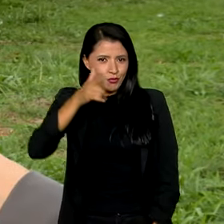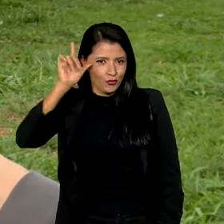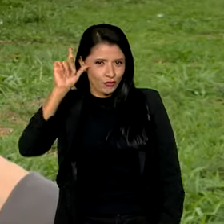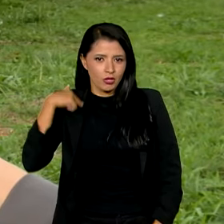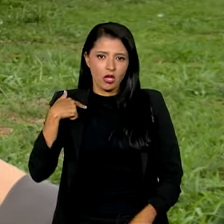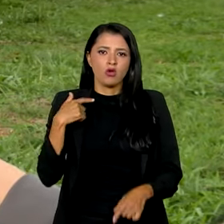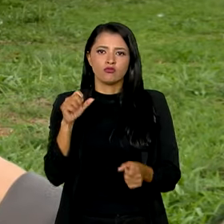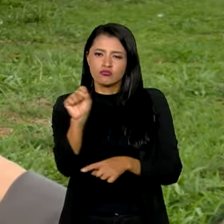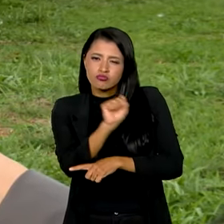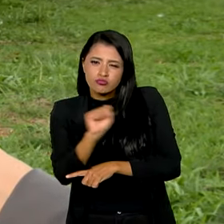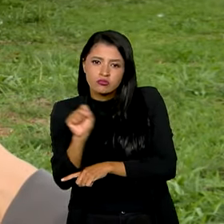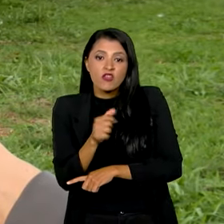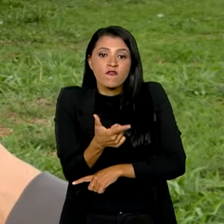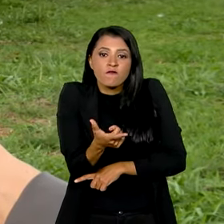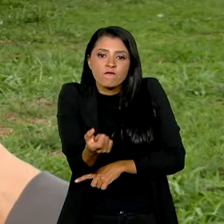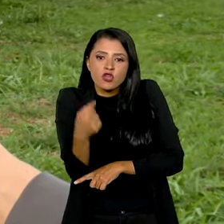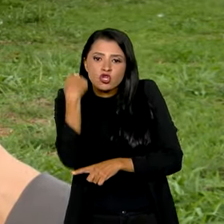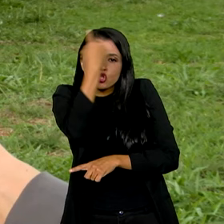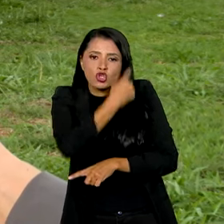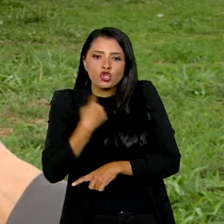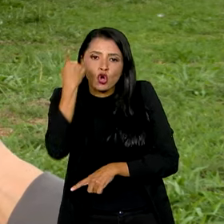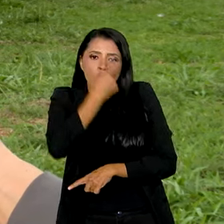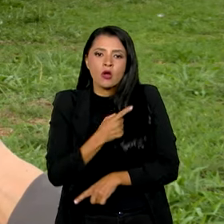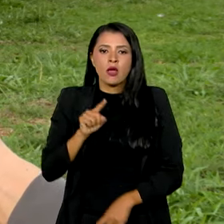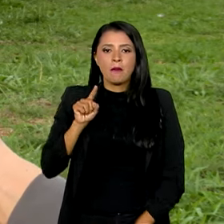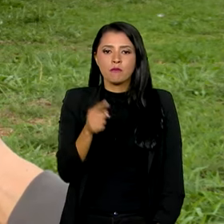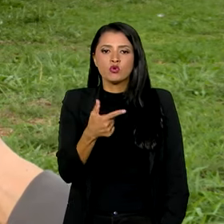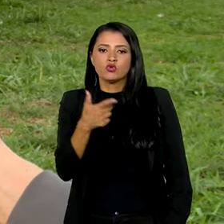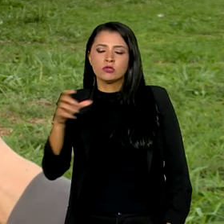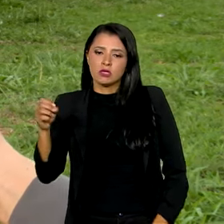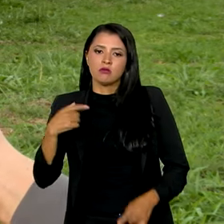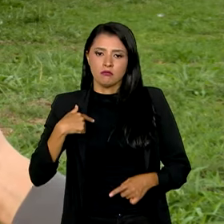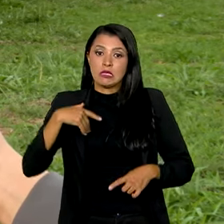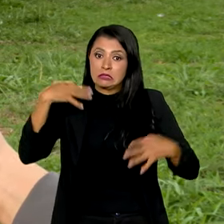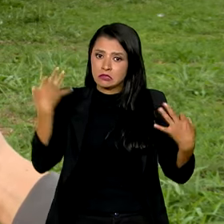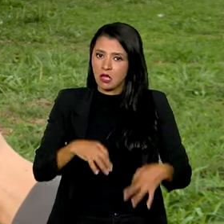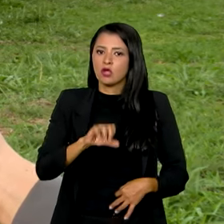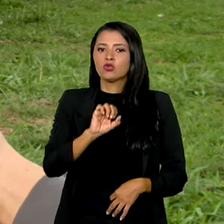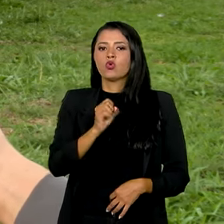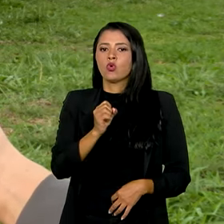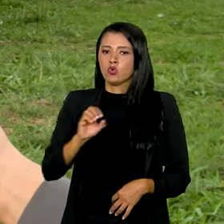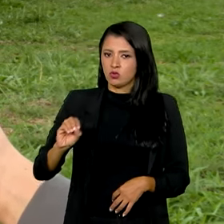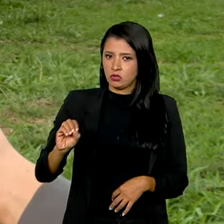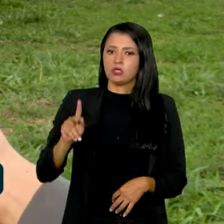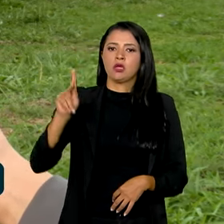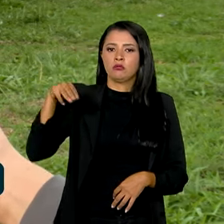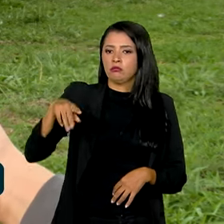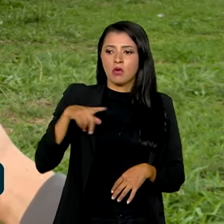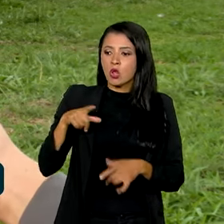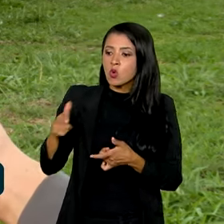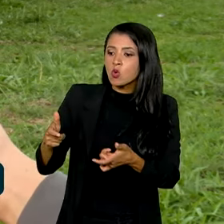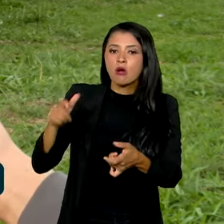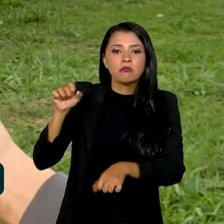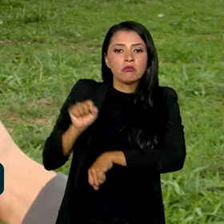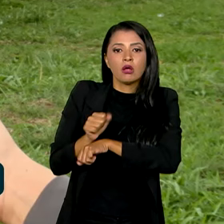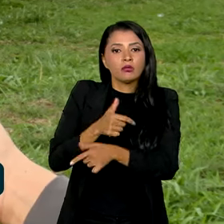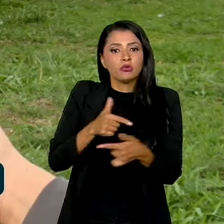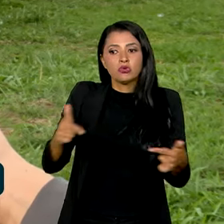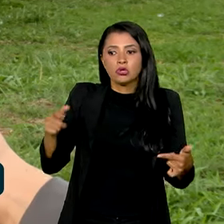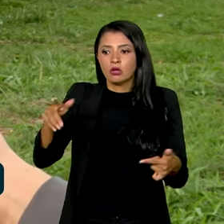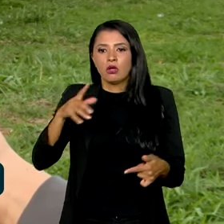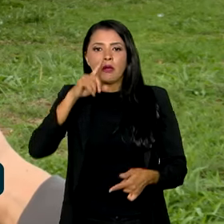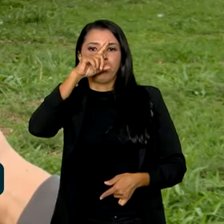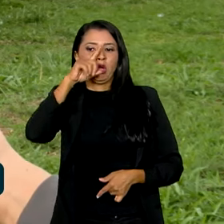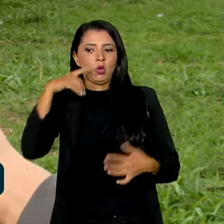por 20 horas, 1.200 quilômetros, a média normal é 800 quilômetros. Mas devido a não ter local para parar, ou locais que tinham eram